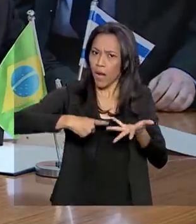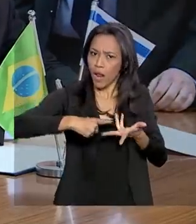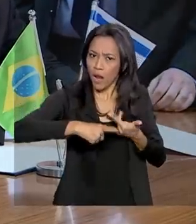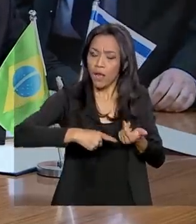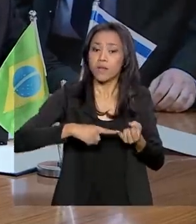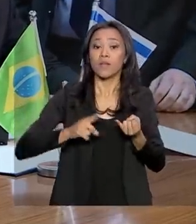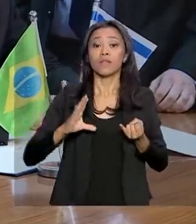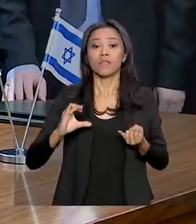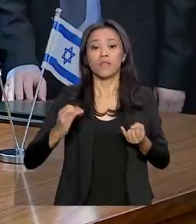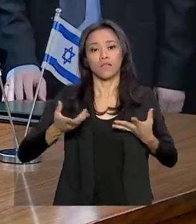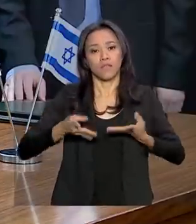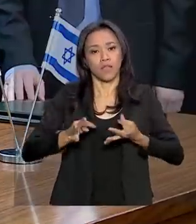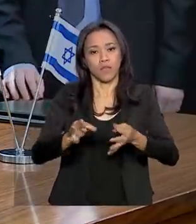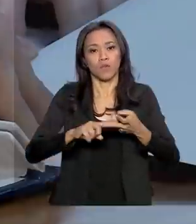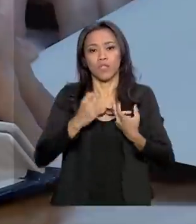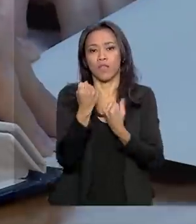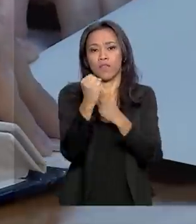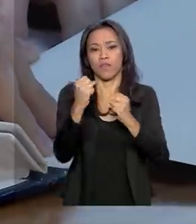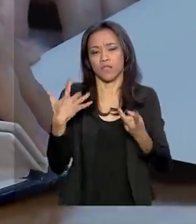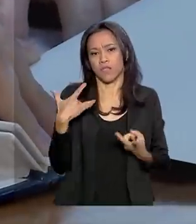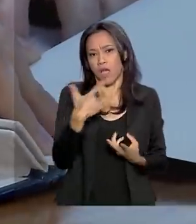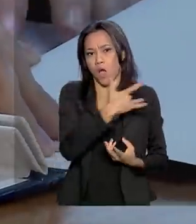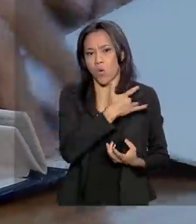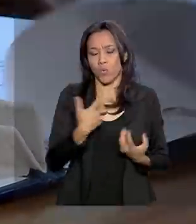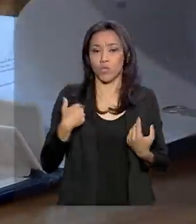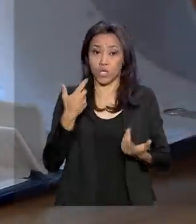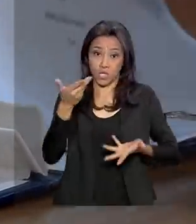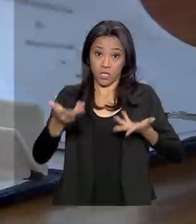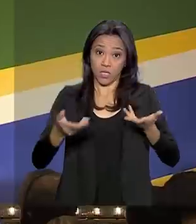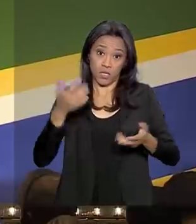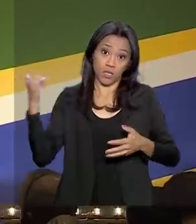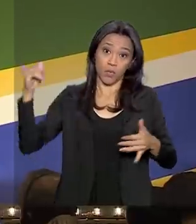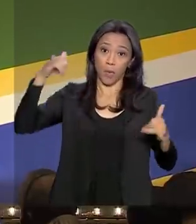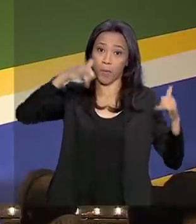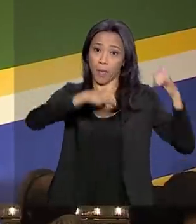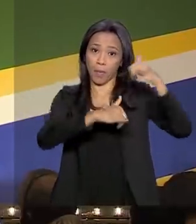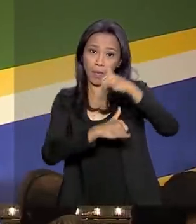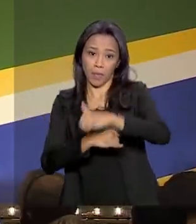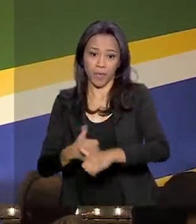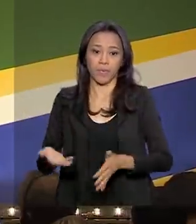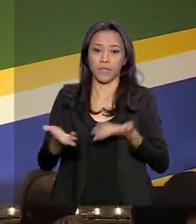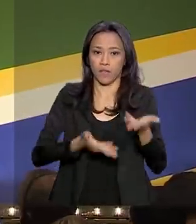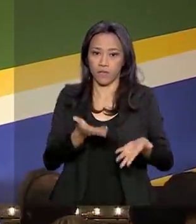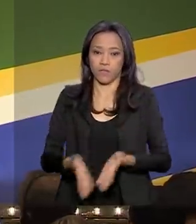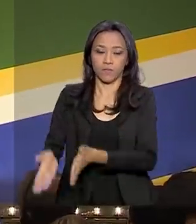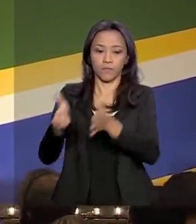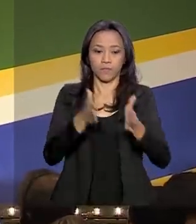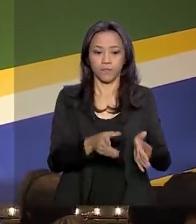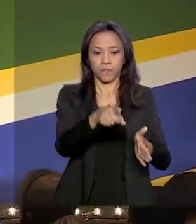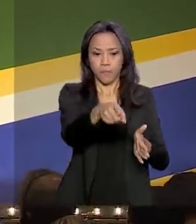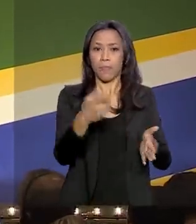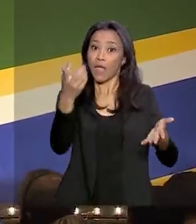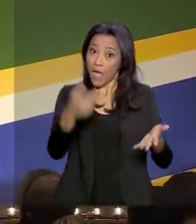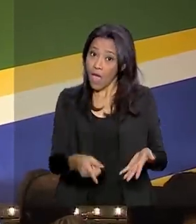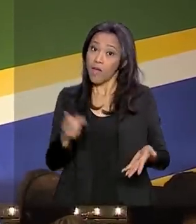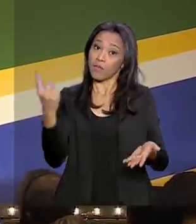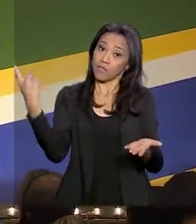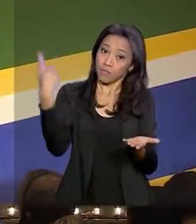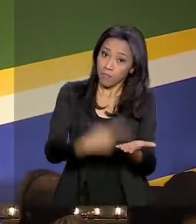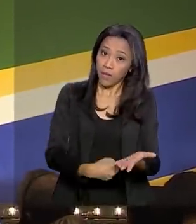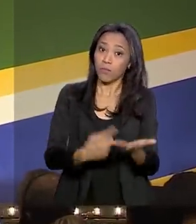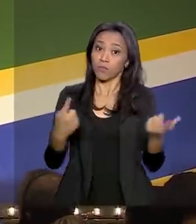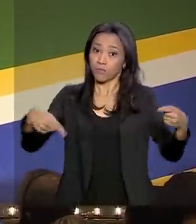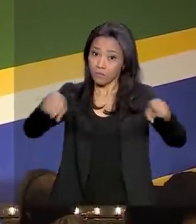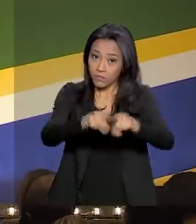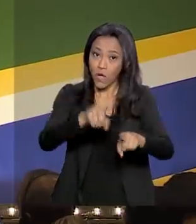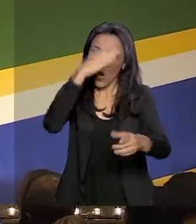ciência e tecnologia, defesa, saúde e serviços aéreos. É com essas parcerias, com esse casamento e com essa confiança,